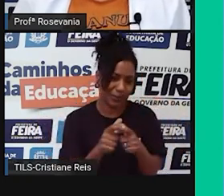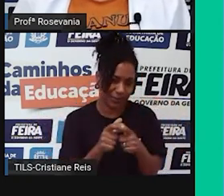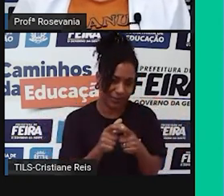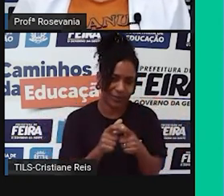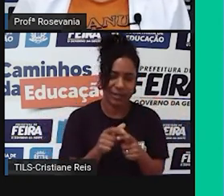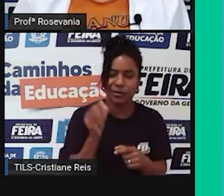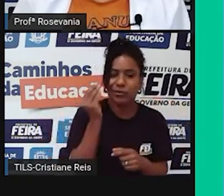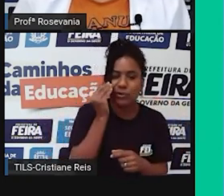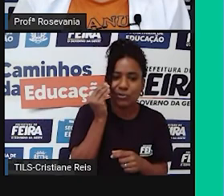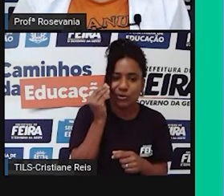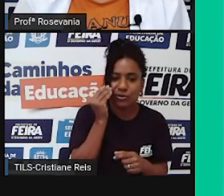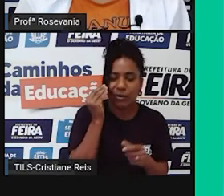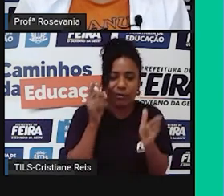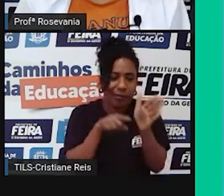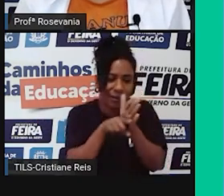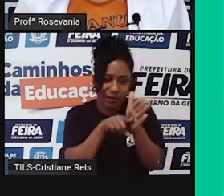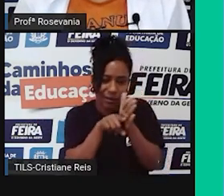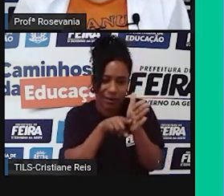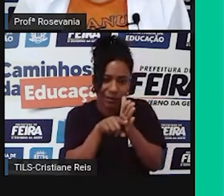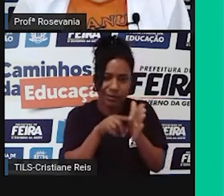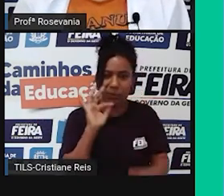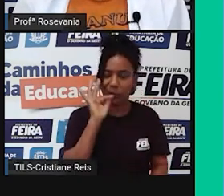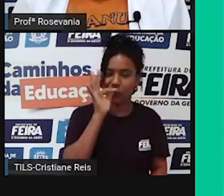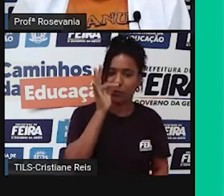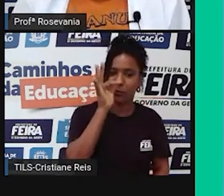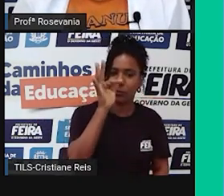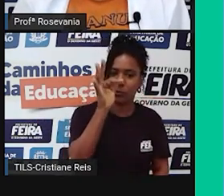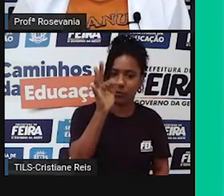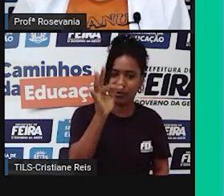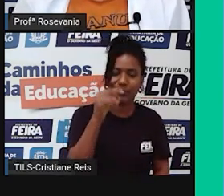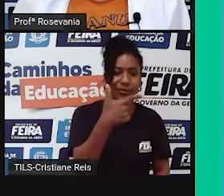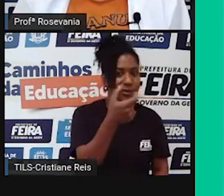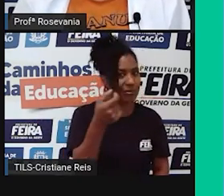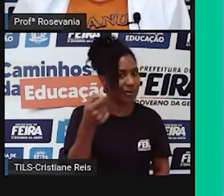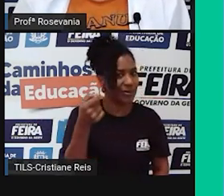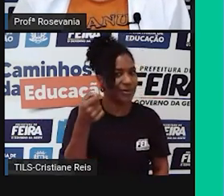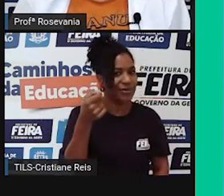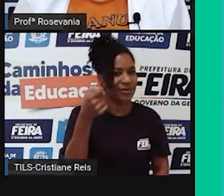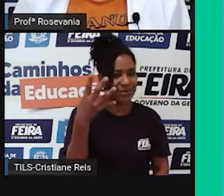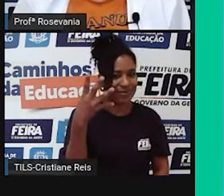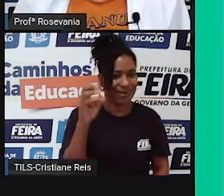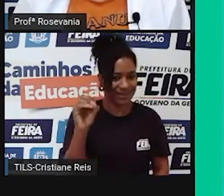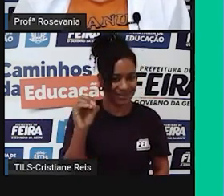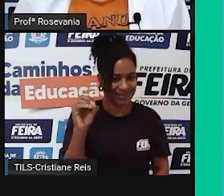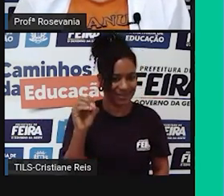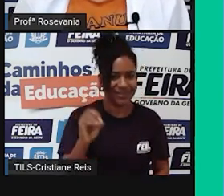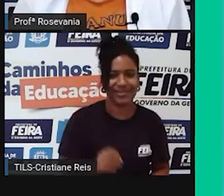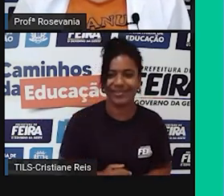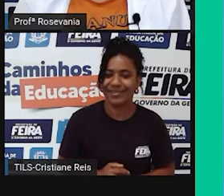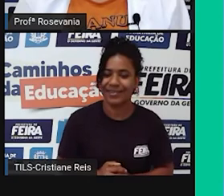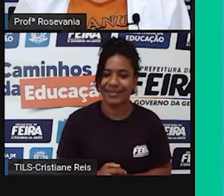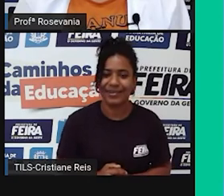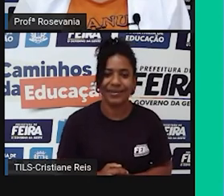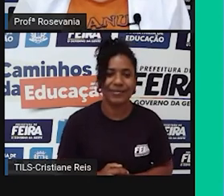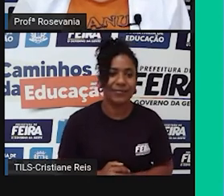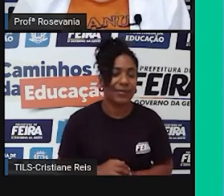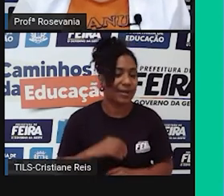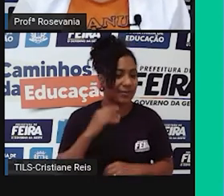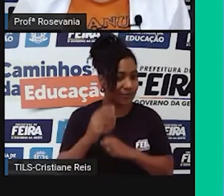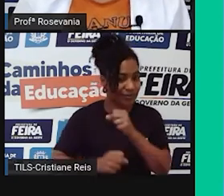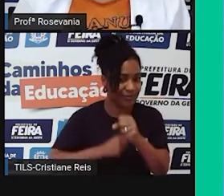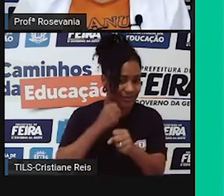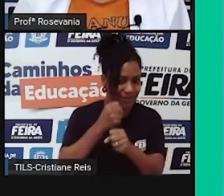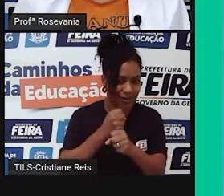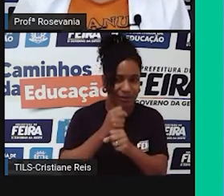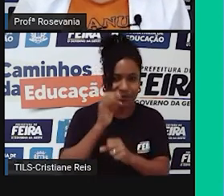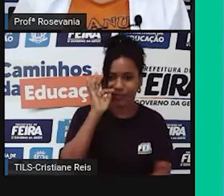aqui é uma estimativa daqui a quase 20 anos, tá, gente? E olha a estimativa que tem daqui a, mora a dizer assim, a 40